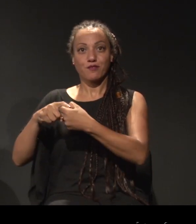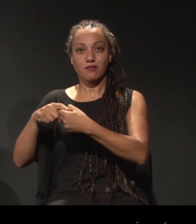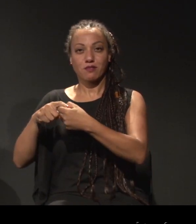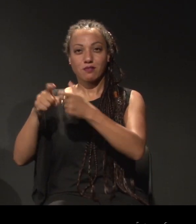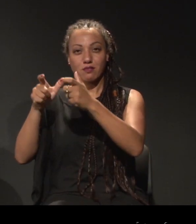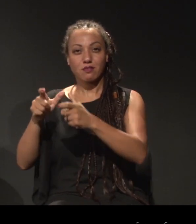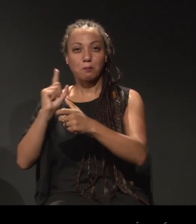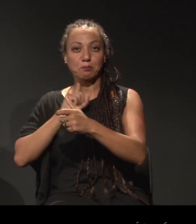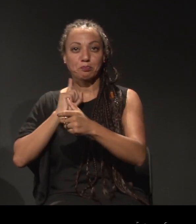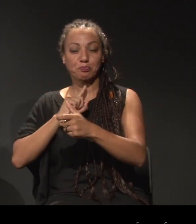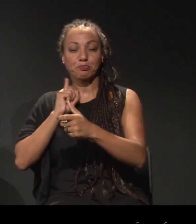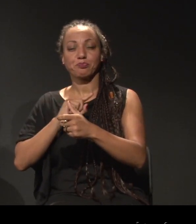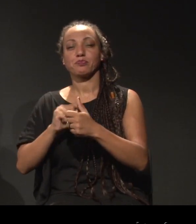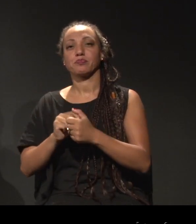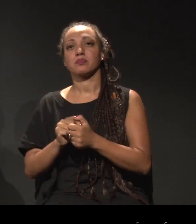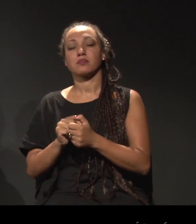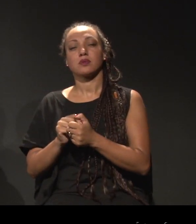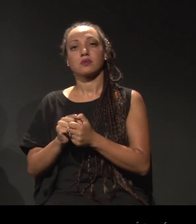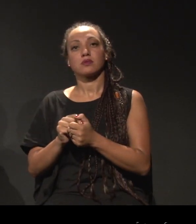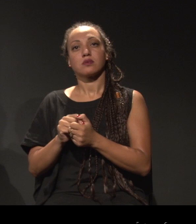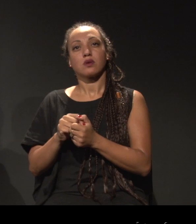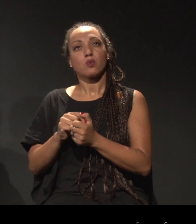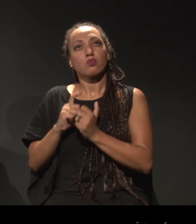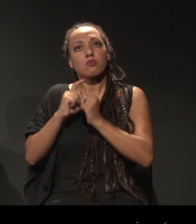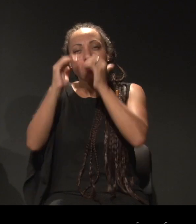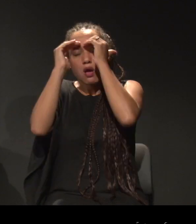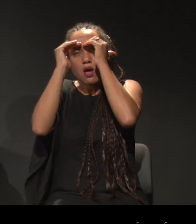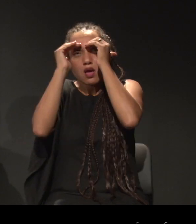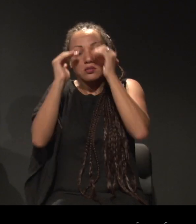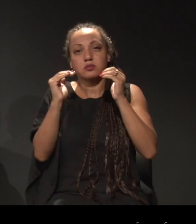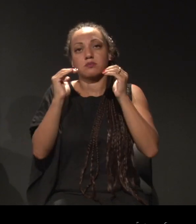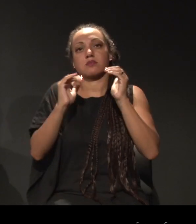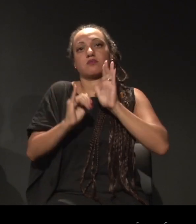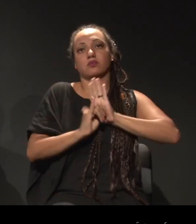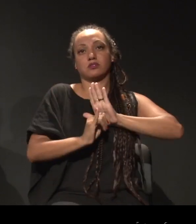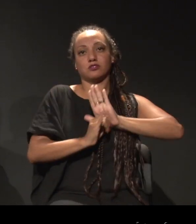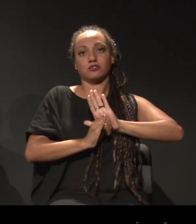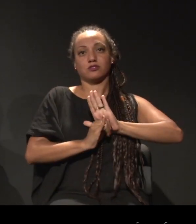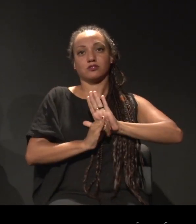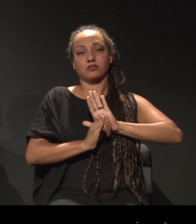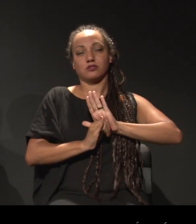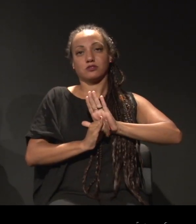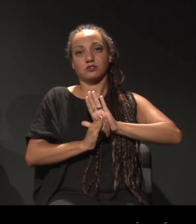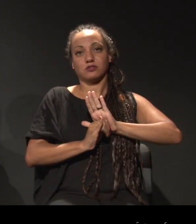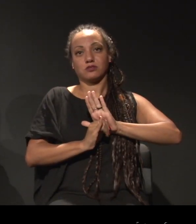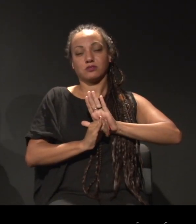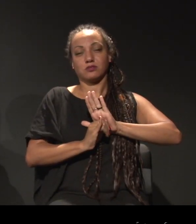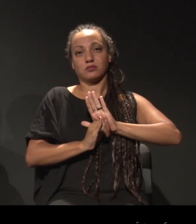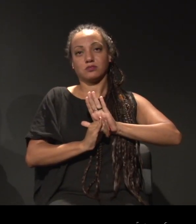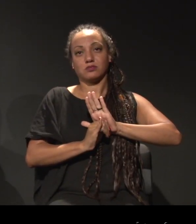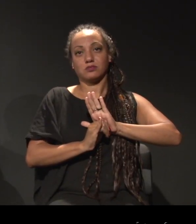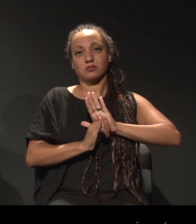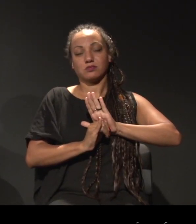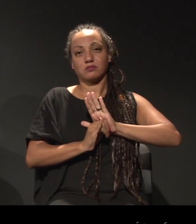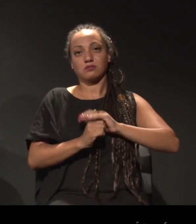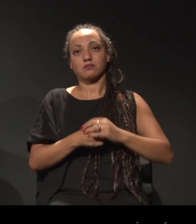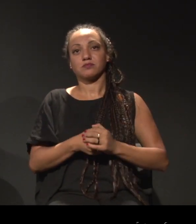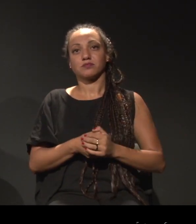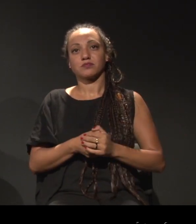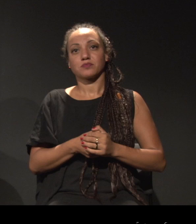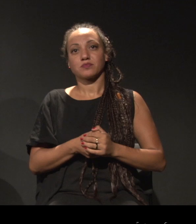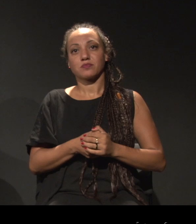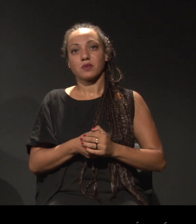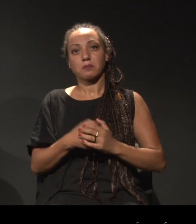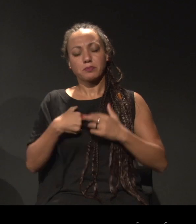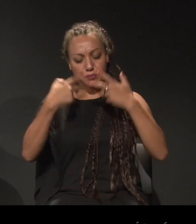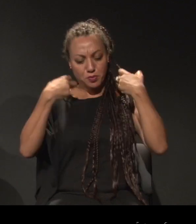curiosidades com respeito à identidade, a quem eu poderia